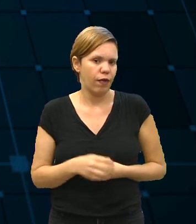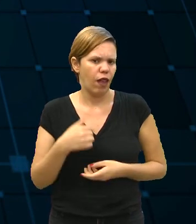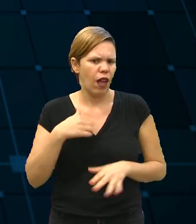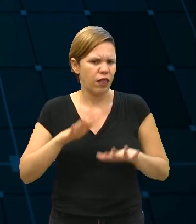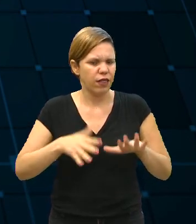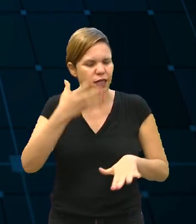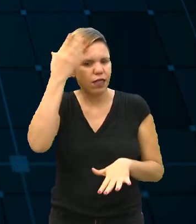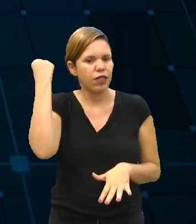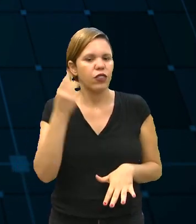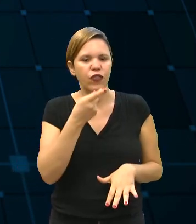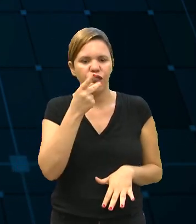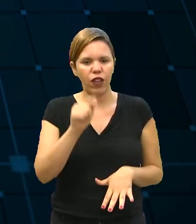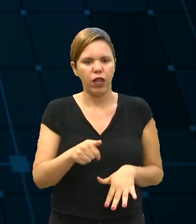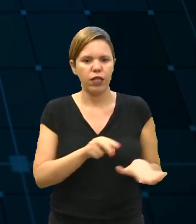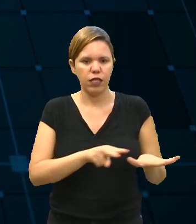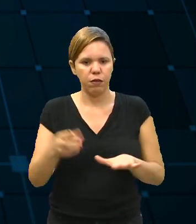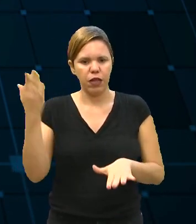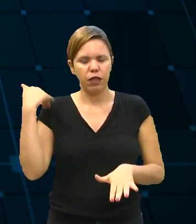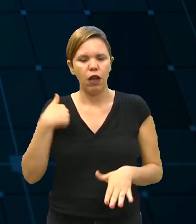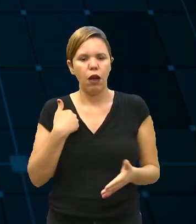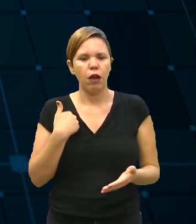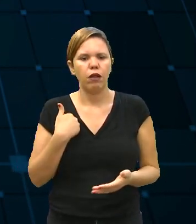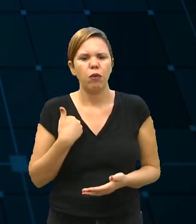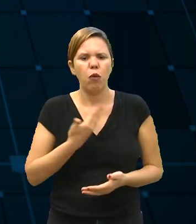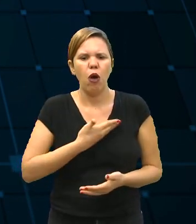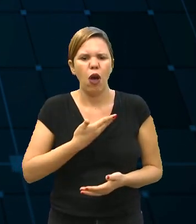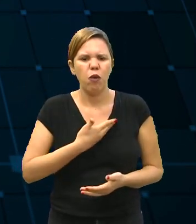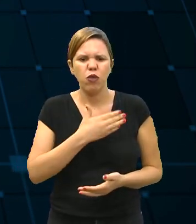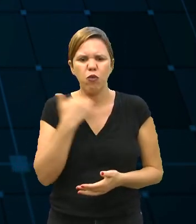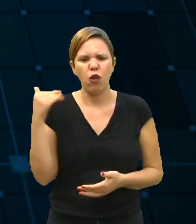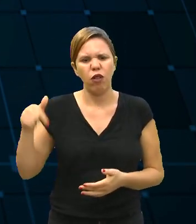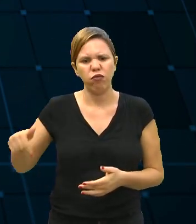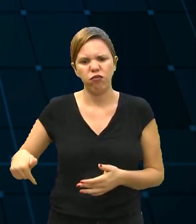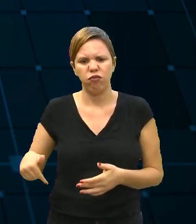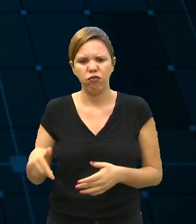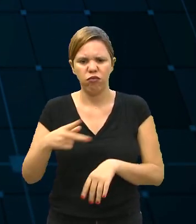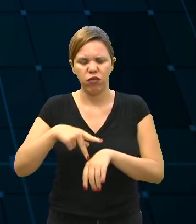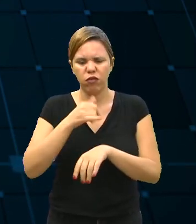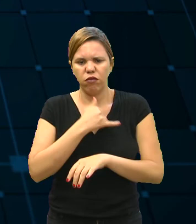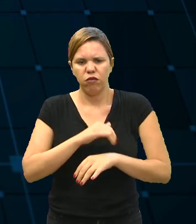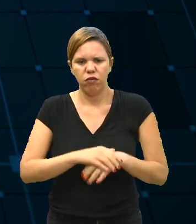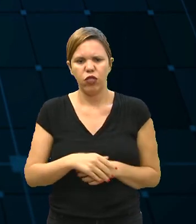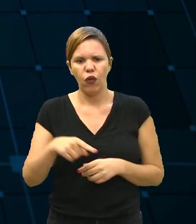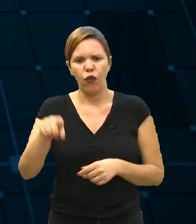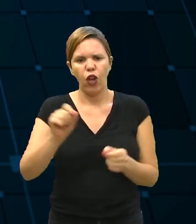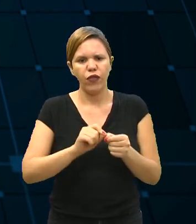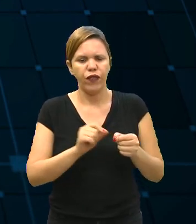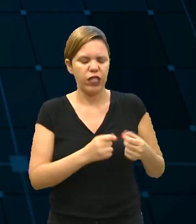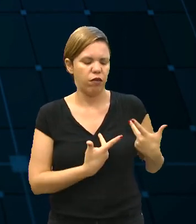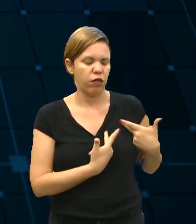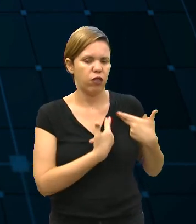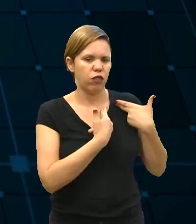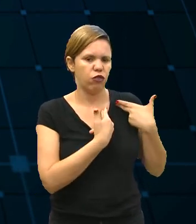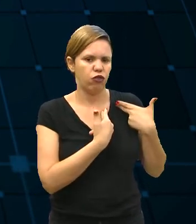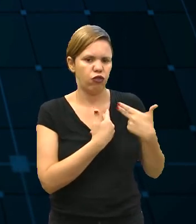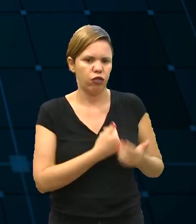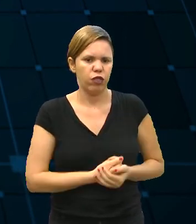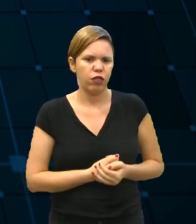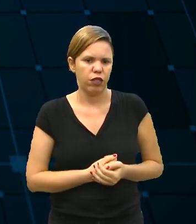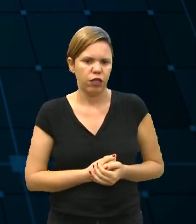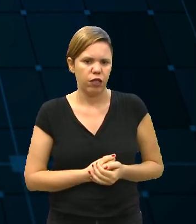Inclusive, eu esqueci até de falar que uma semana atrás eu perdi um amigo aqui, né? Ele foi fazer uma